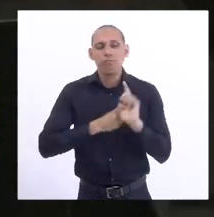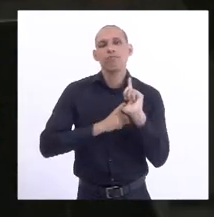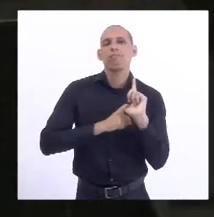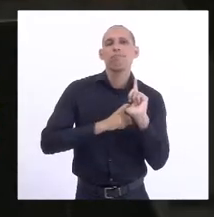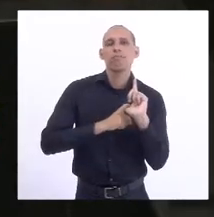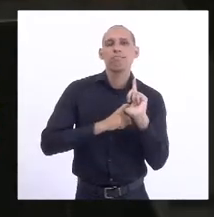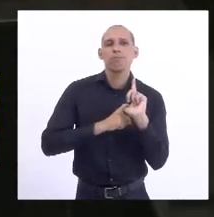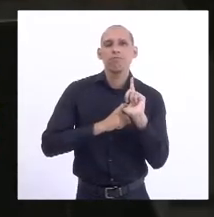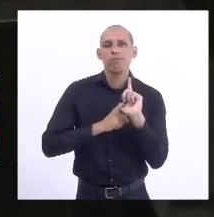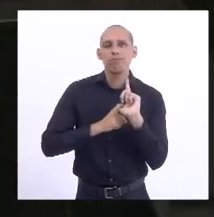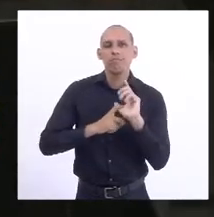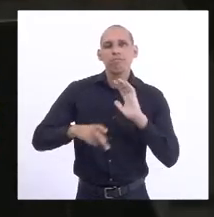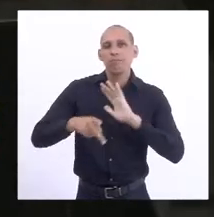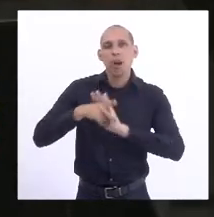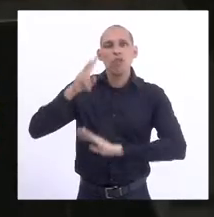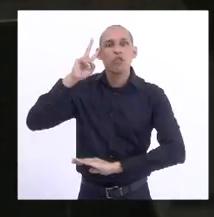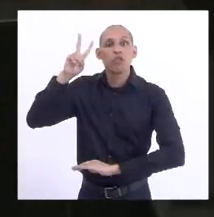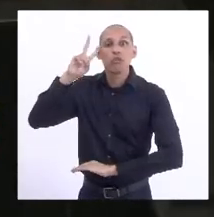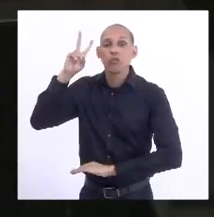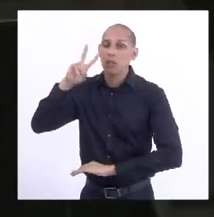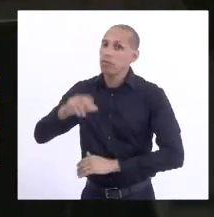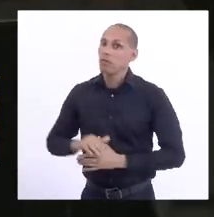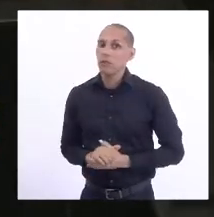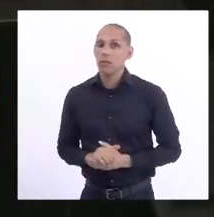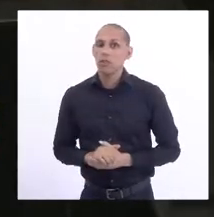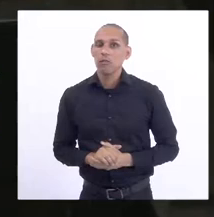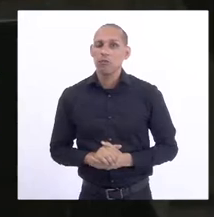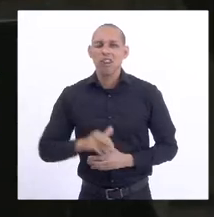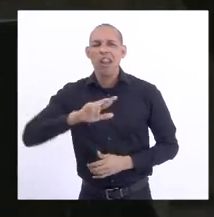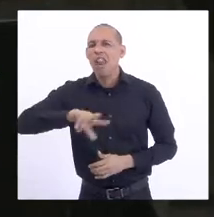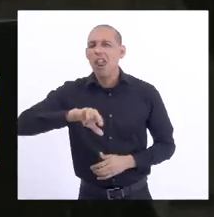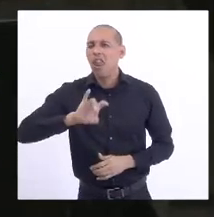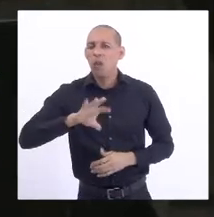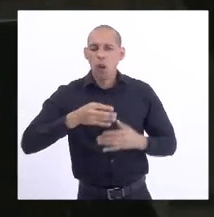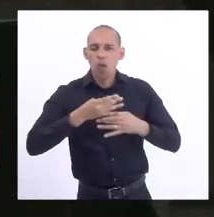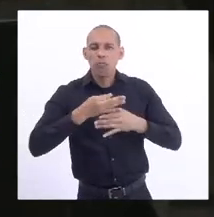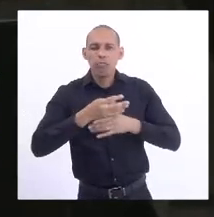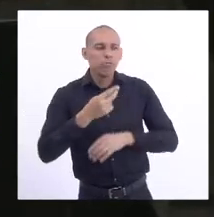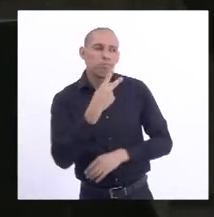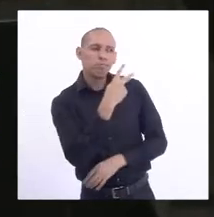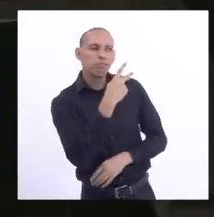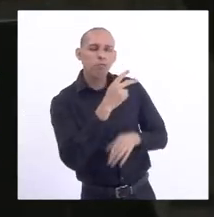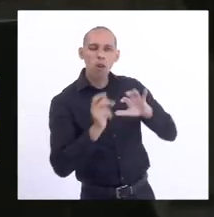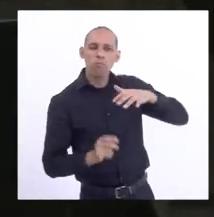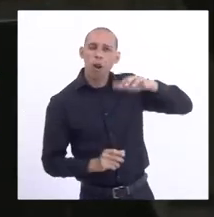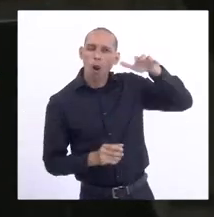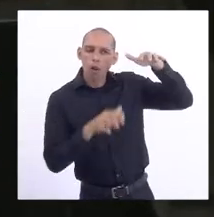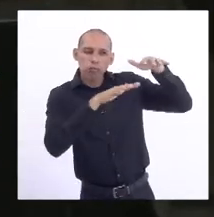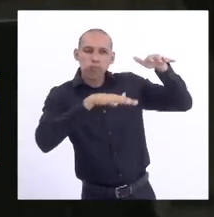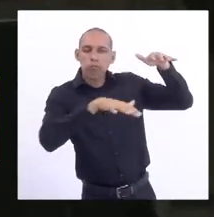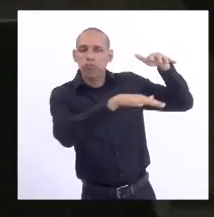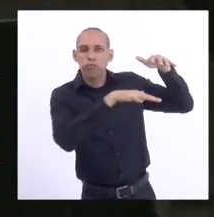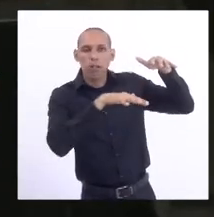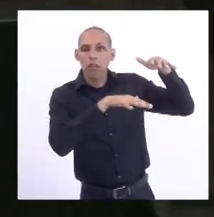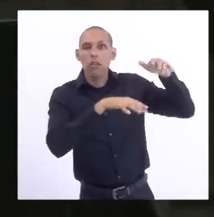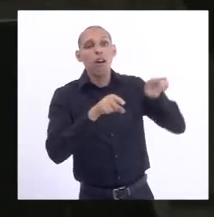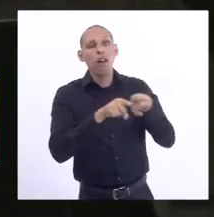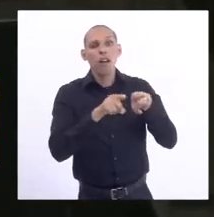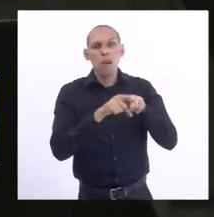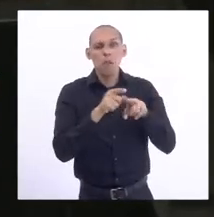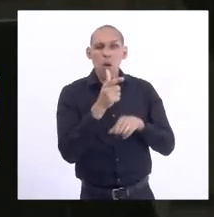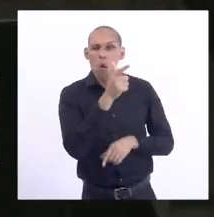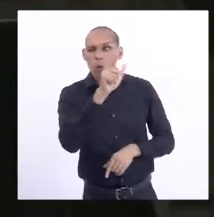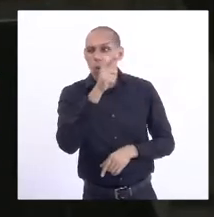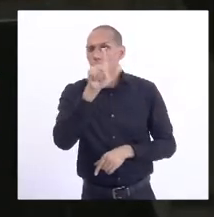dívida histórica, não só com os municípios da região serrana, mas com muitos outros